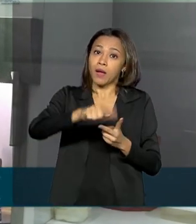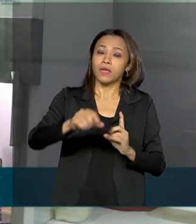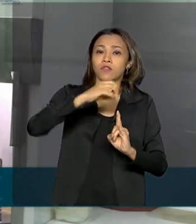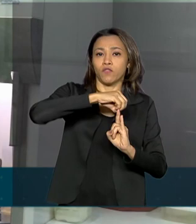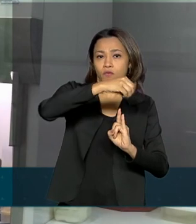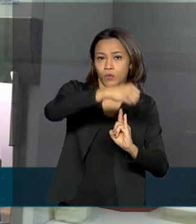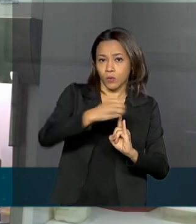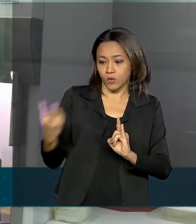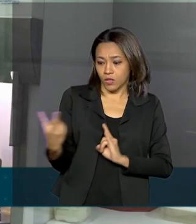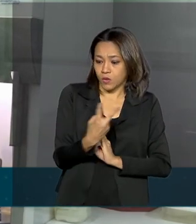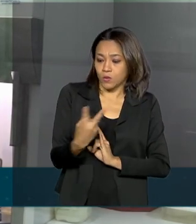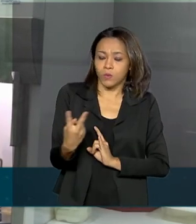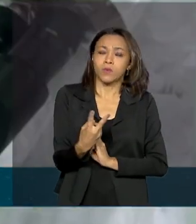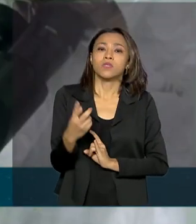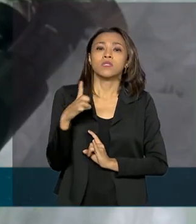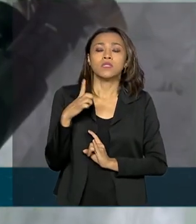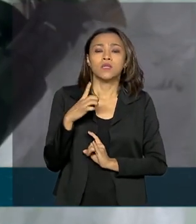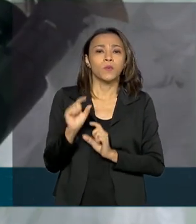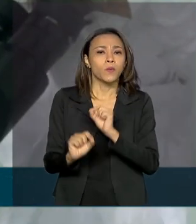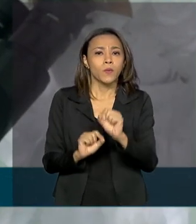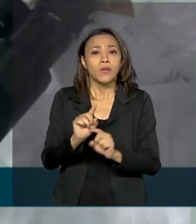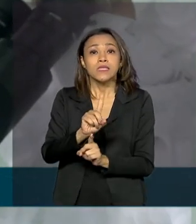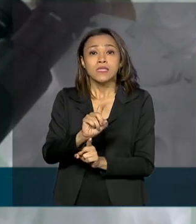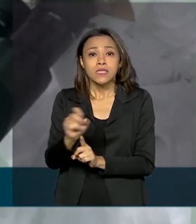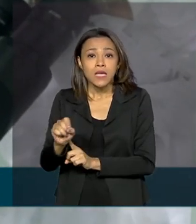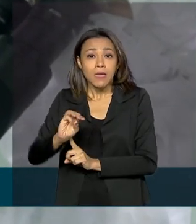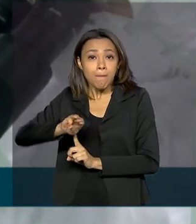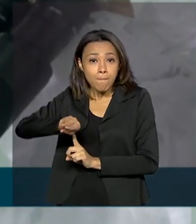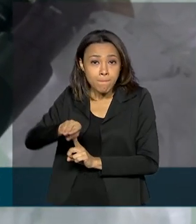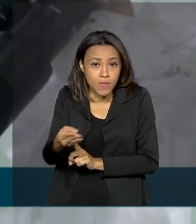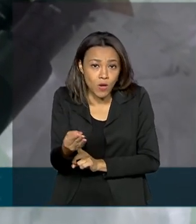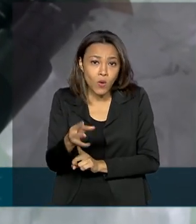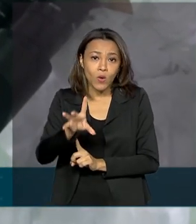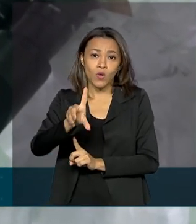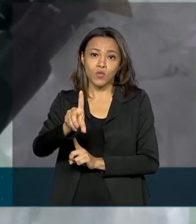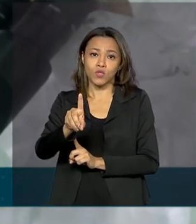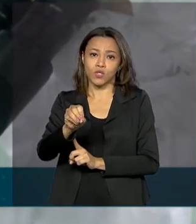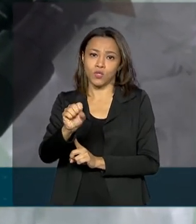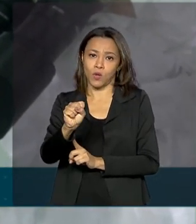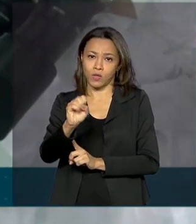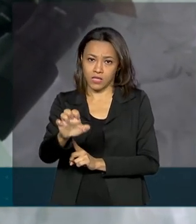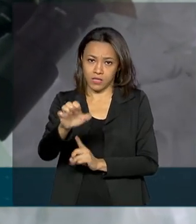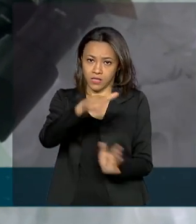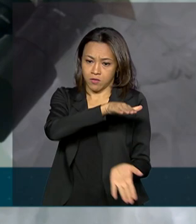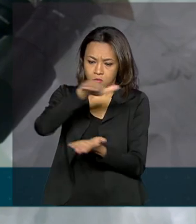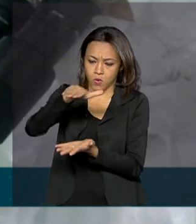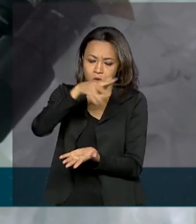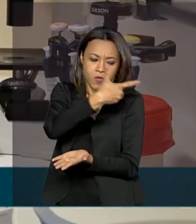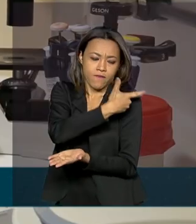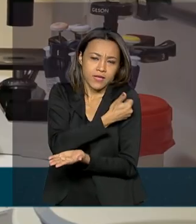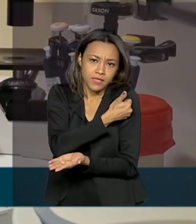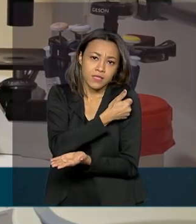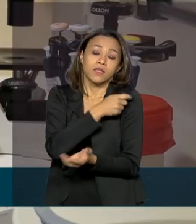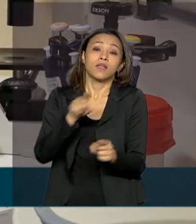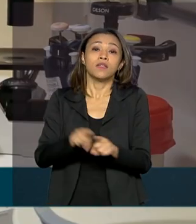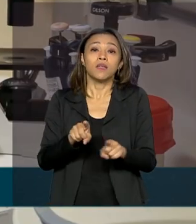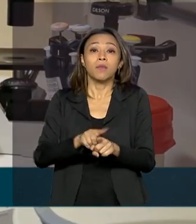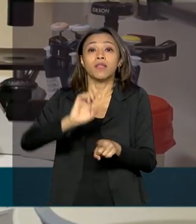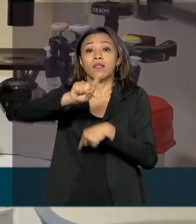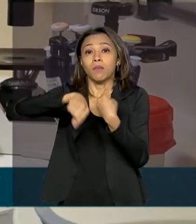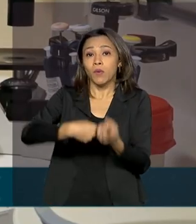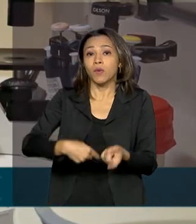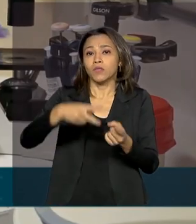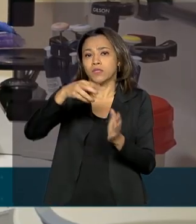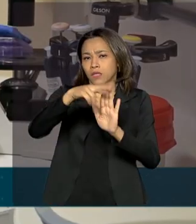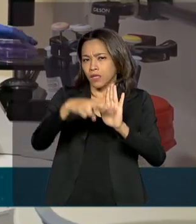ainda a aquisição de cerca de 100 milhões de doses da vacina num primeiro momento, além do envasamento e distribuição